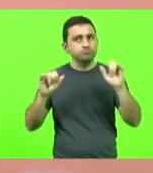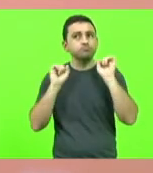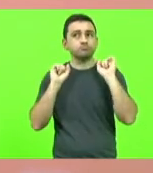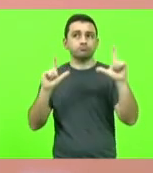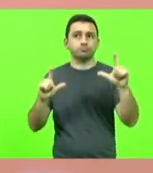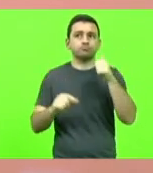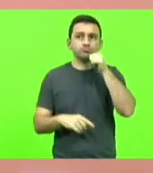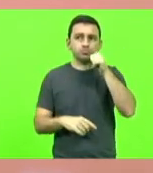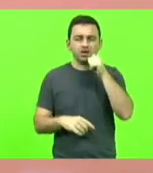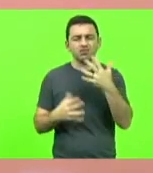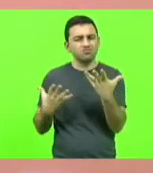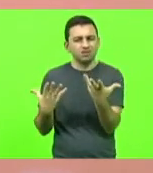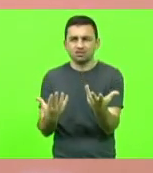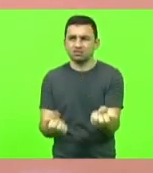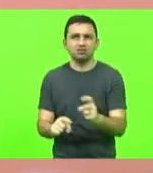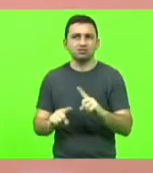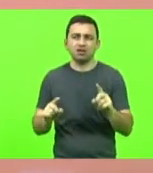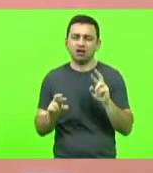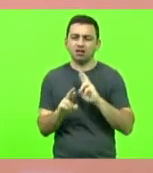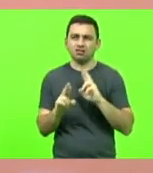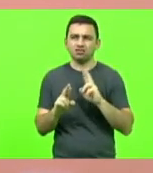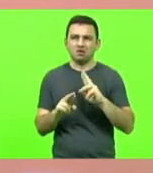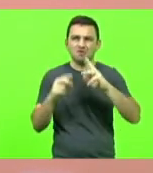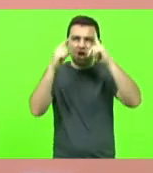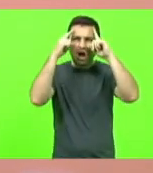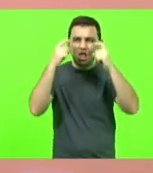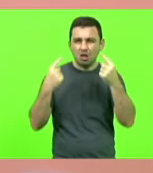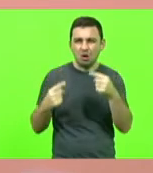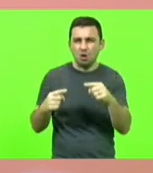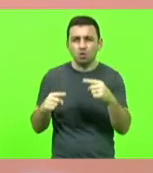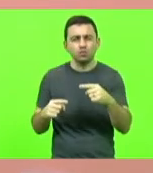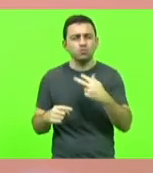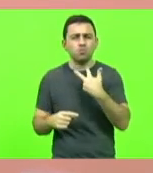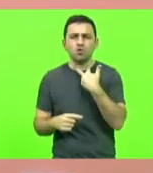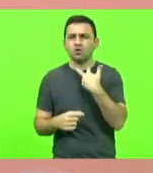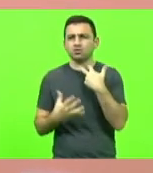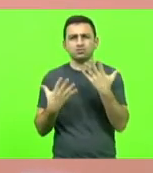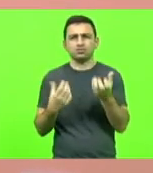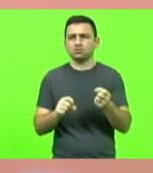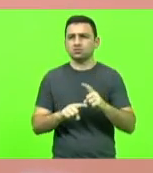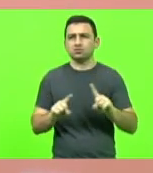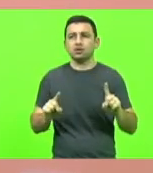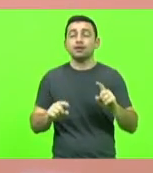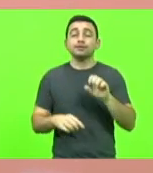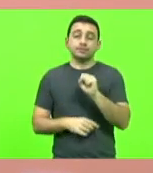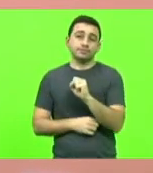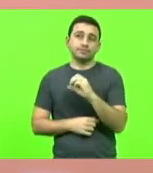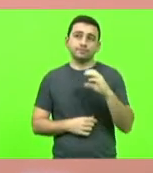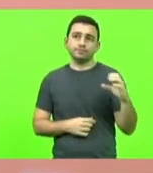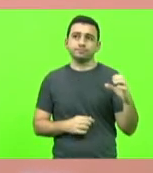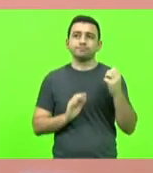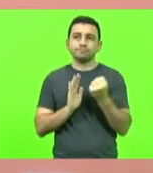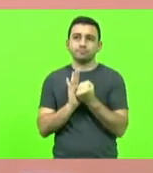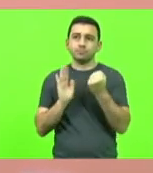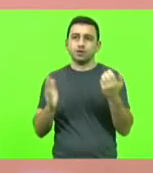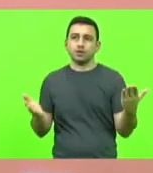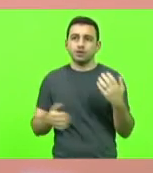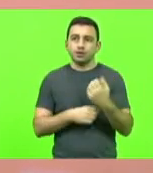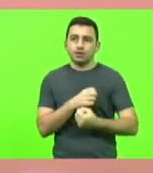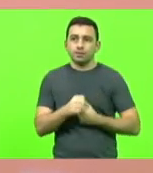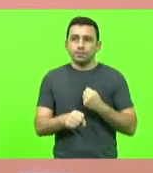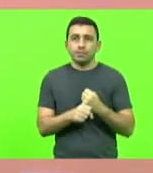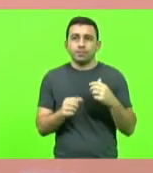aceitem viverem um relacionamento violento ou abusivo Santa Catarina registrou neste ano até